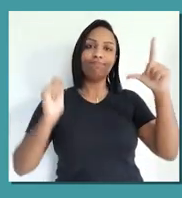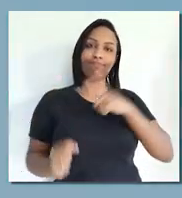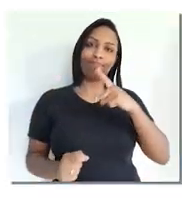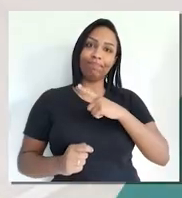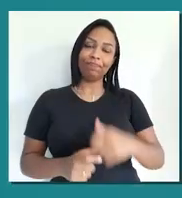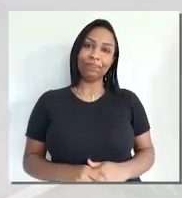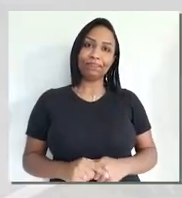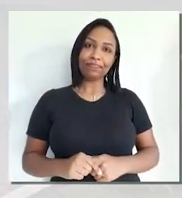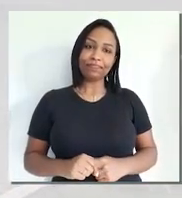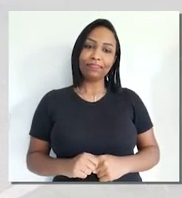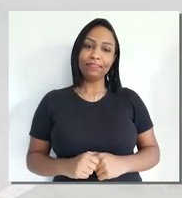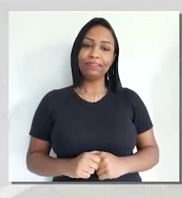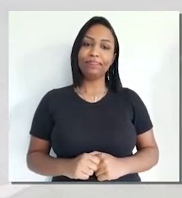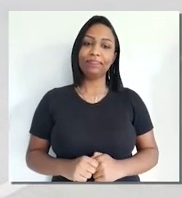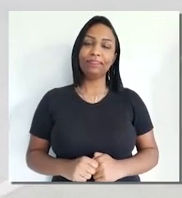atividade.